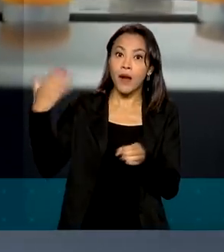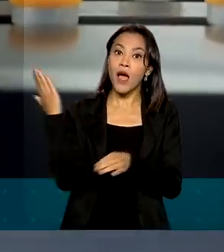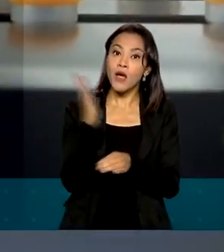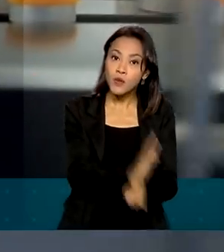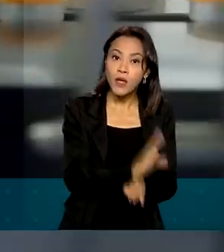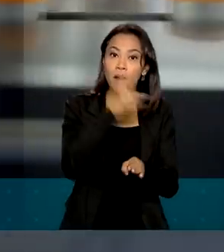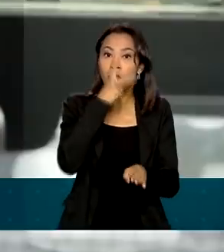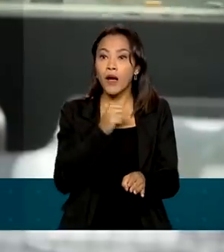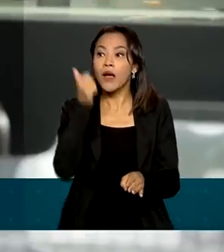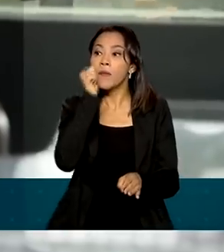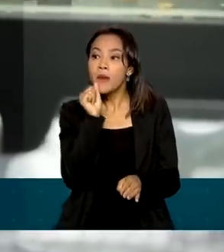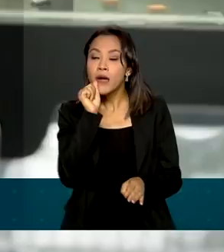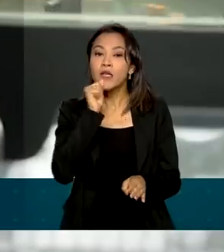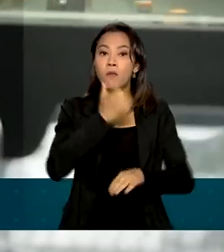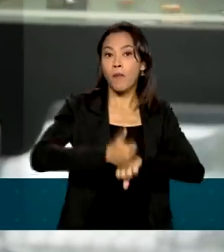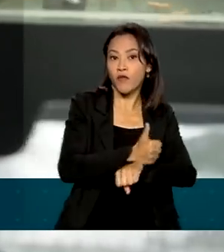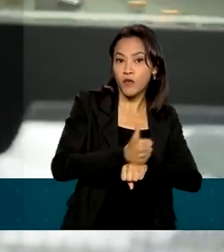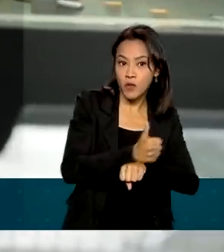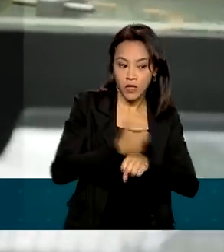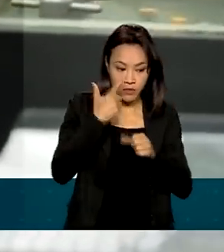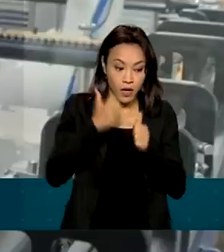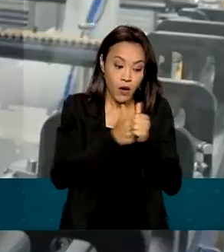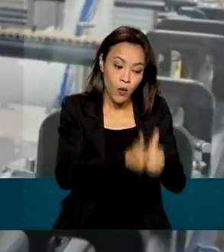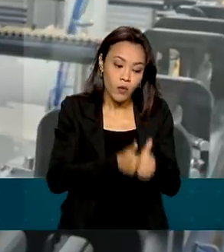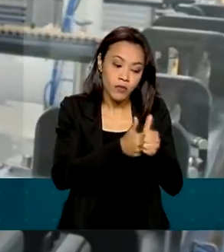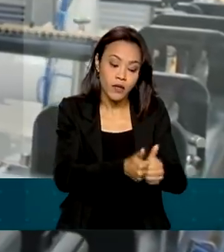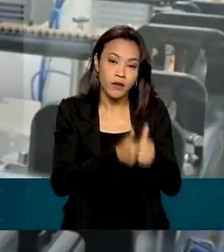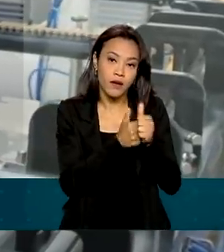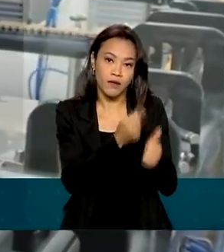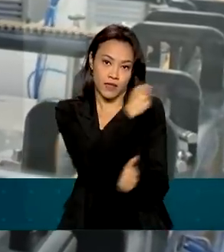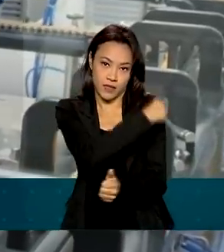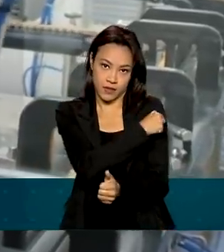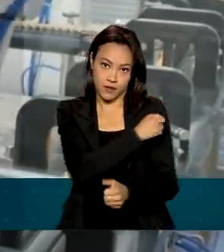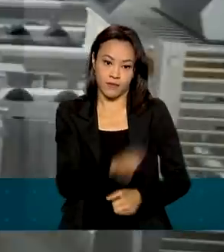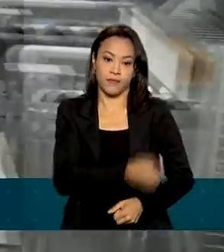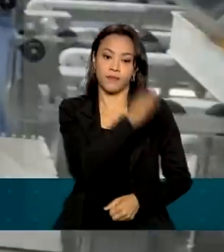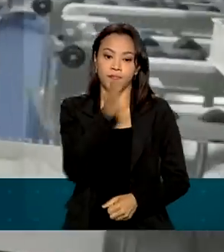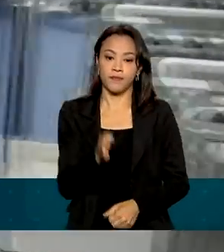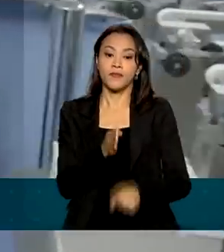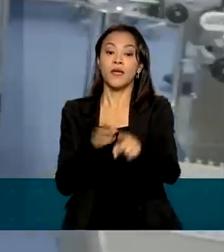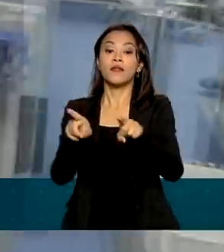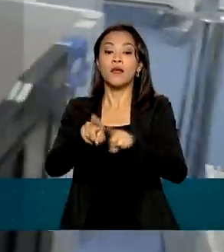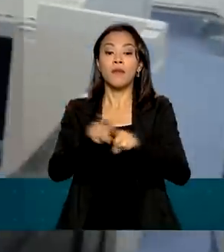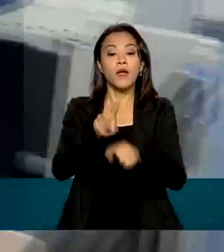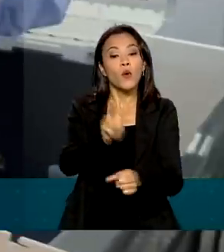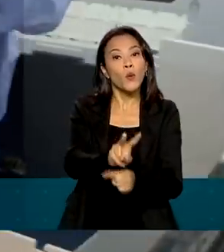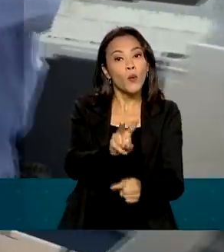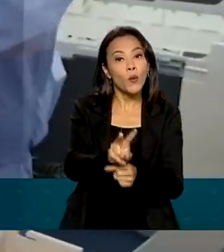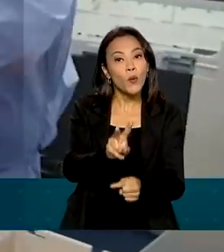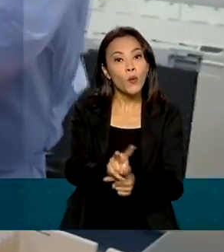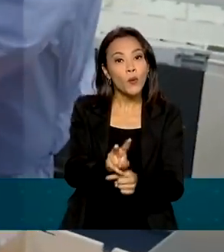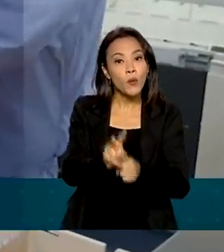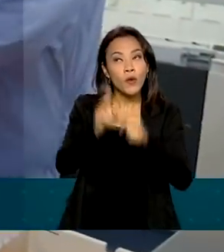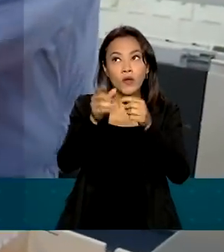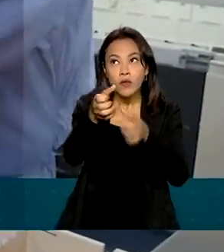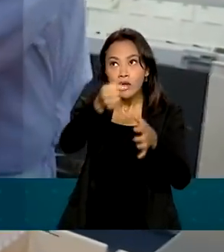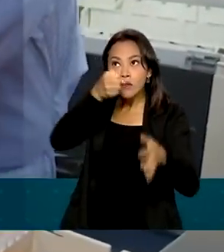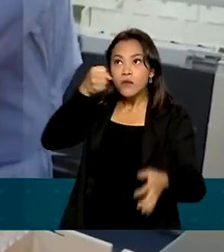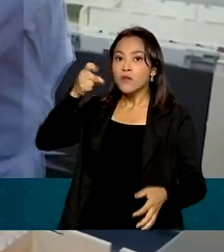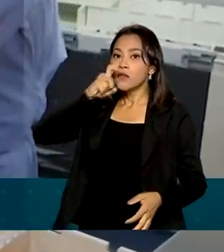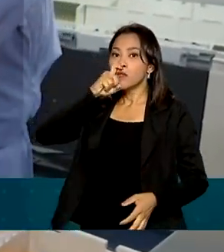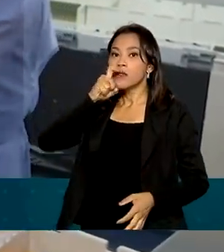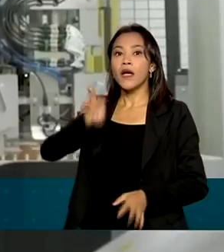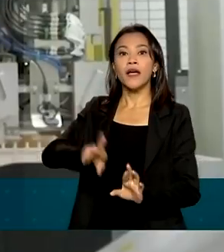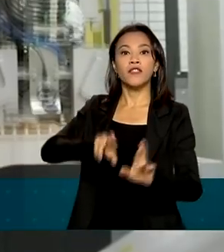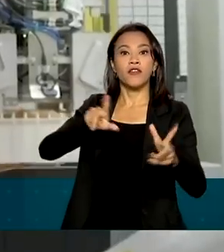mães e responsáveis no acompanhamento da vacinação. Além disso, a conservação é diferente, já que pode ficar